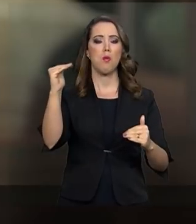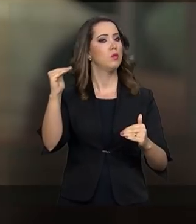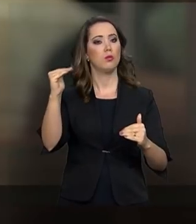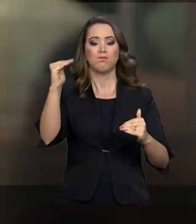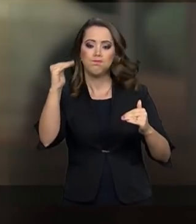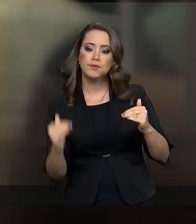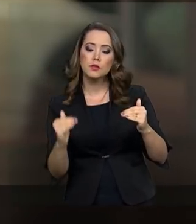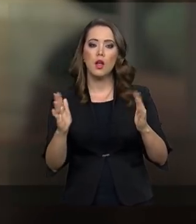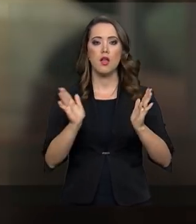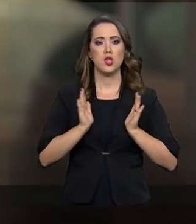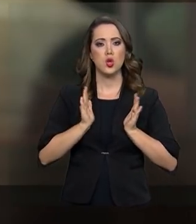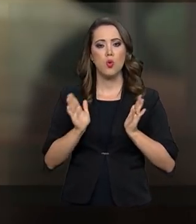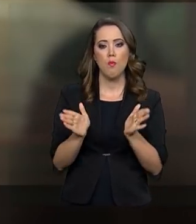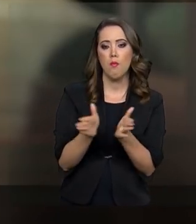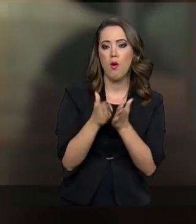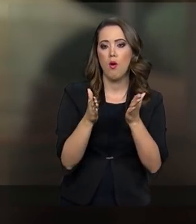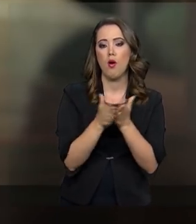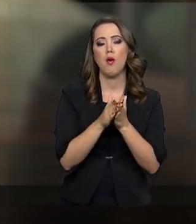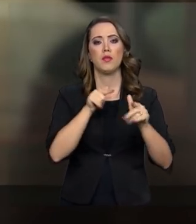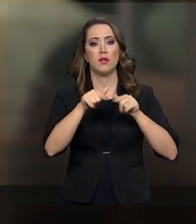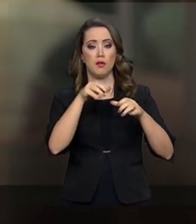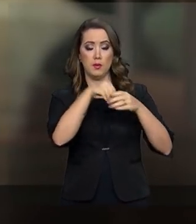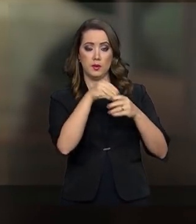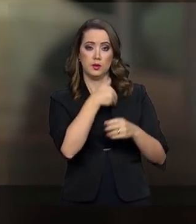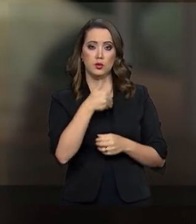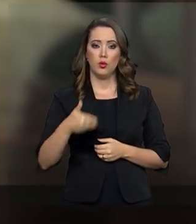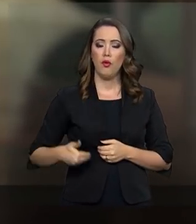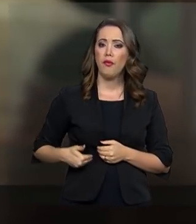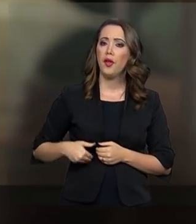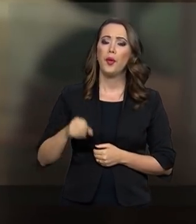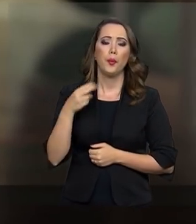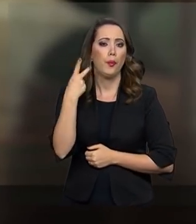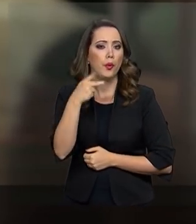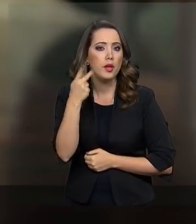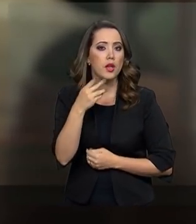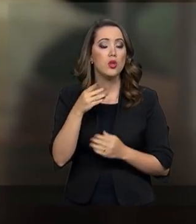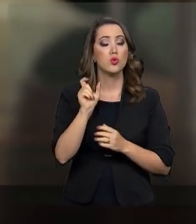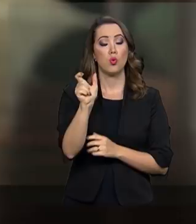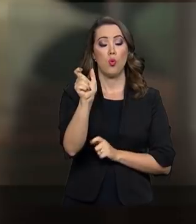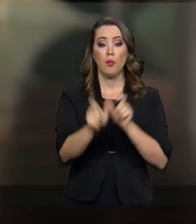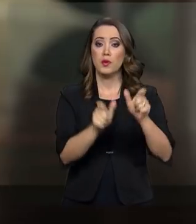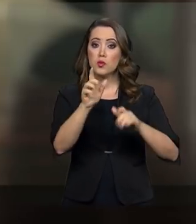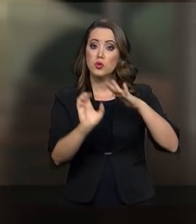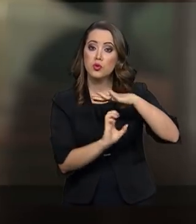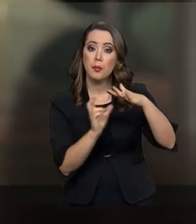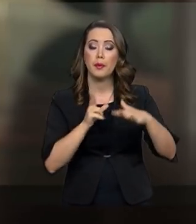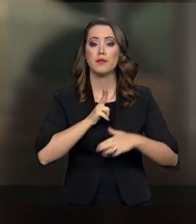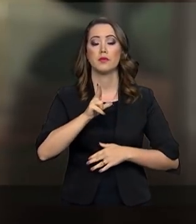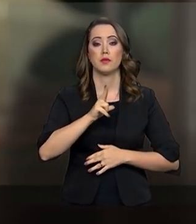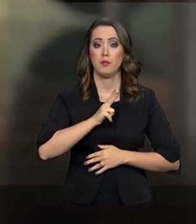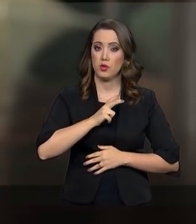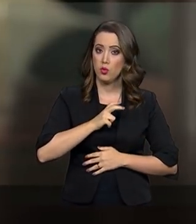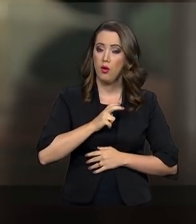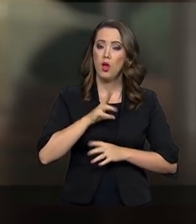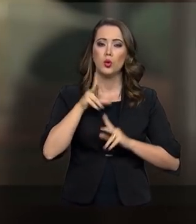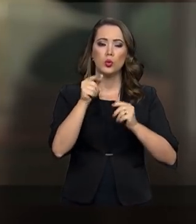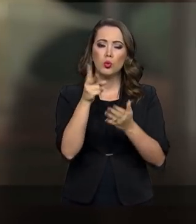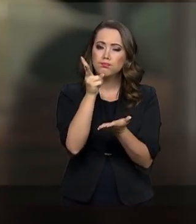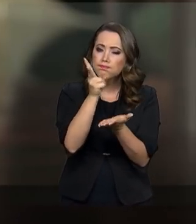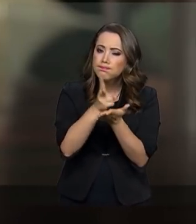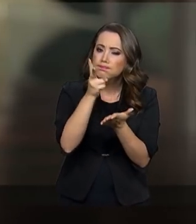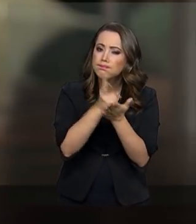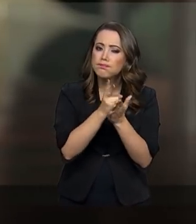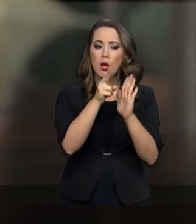ricos e pobres, servidores públicos, políticos ou trabalhadores privados. Todos seguirão